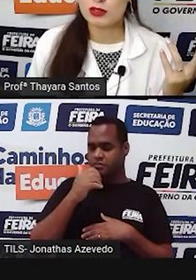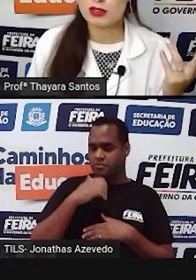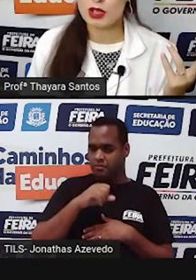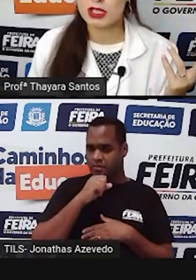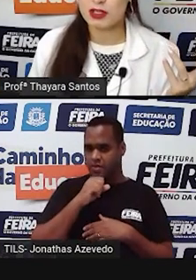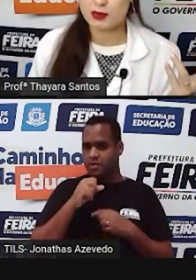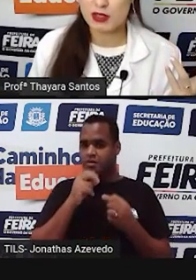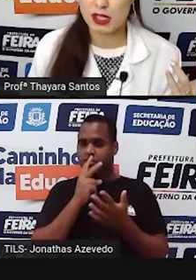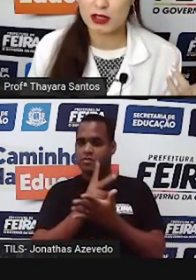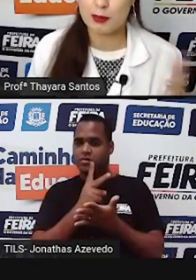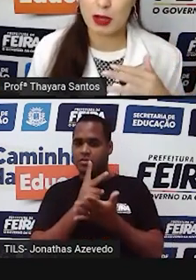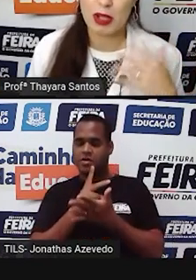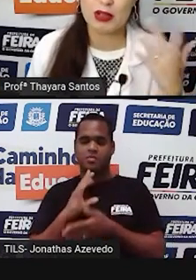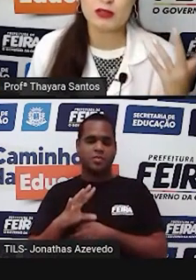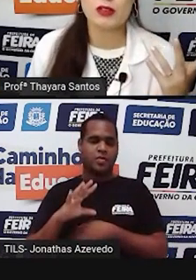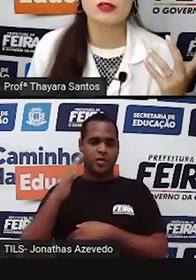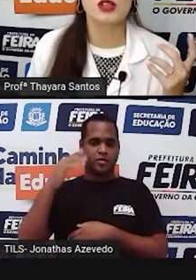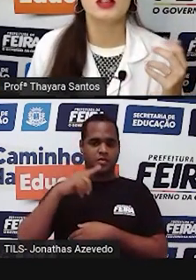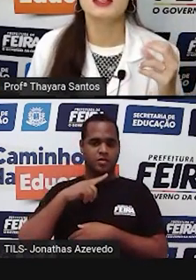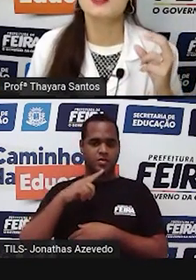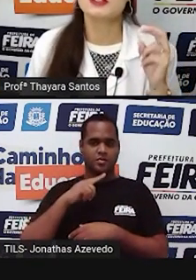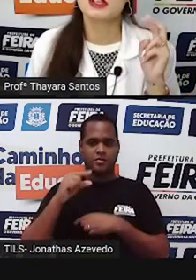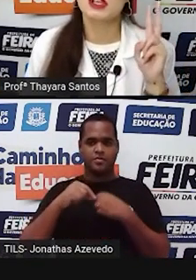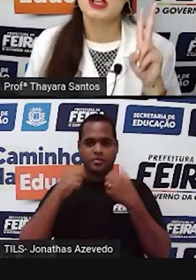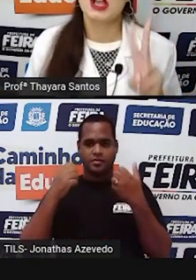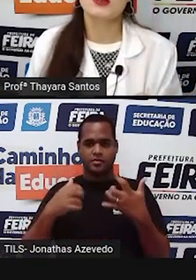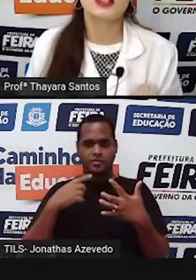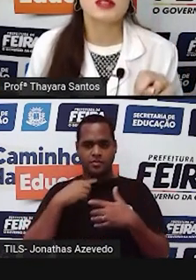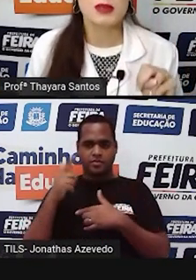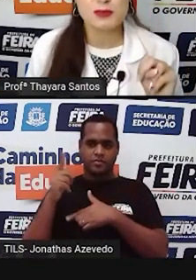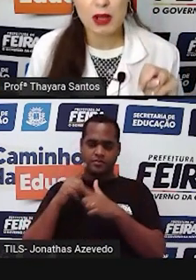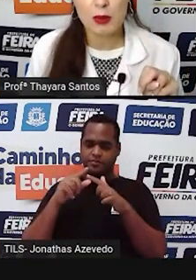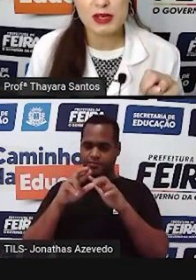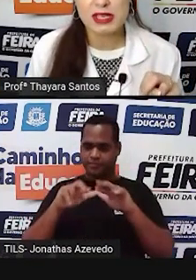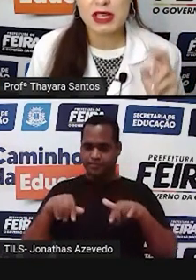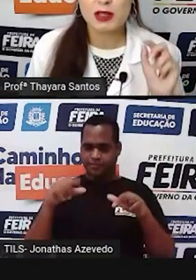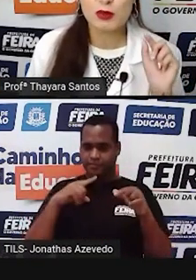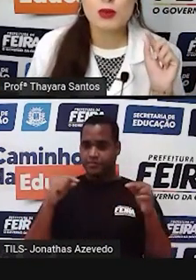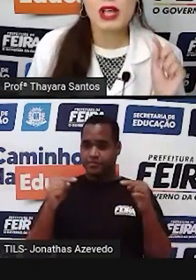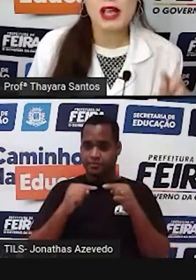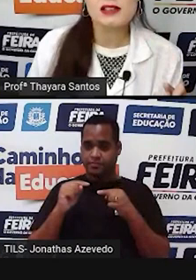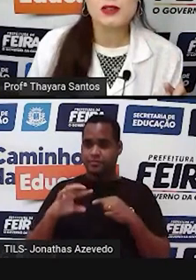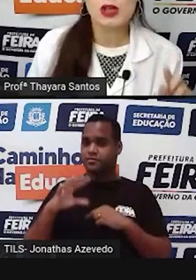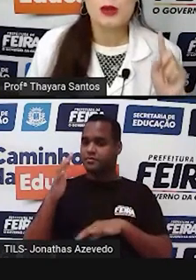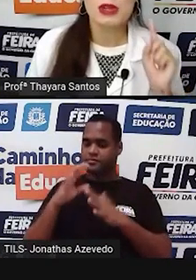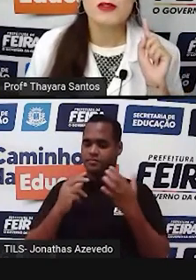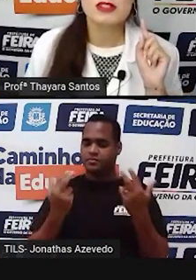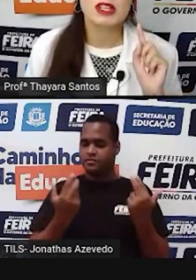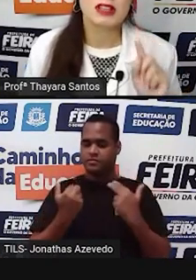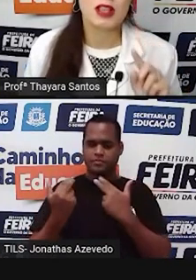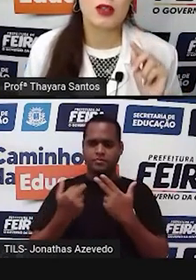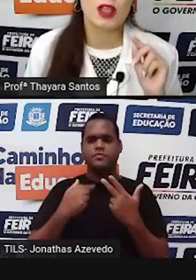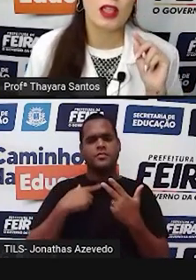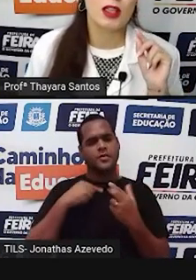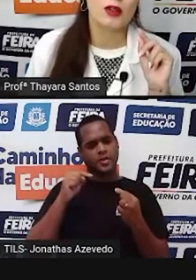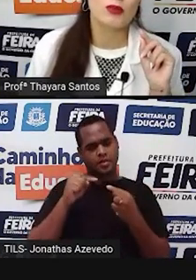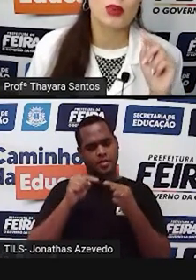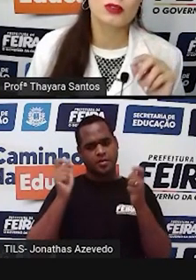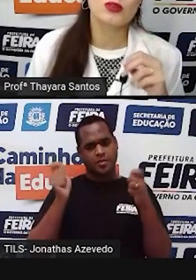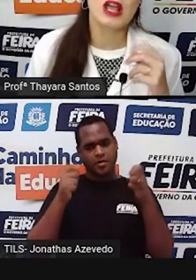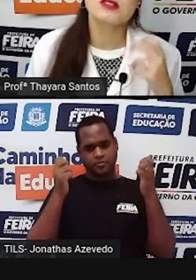para os outros organismos, né? Para a maioria dos outros organismos acontece a mesma coisa. Então no caso, para você ter,